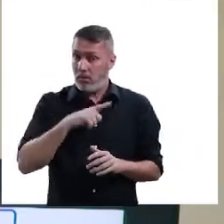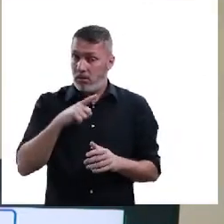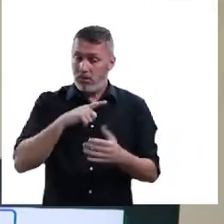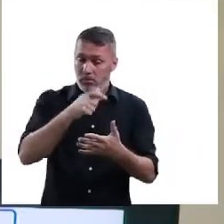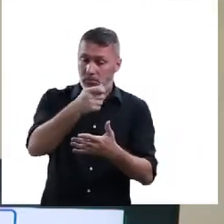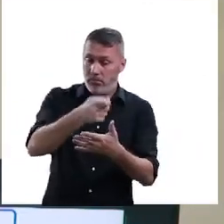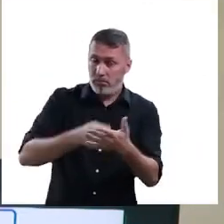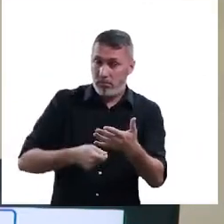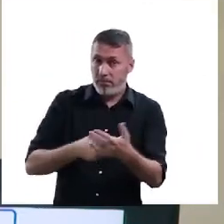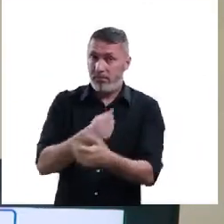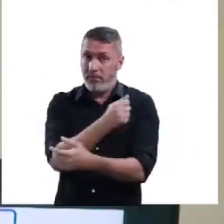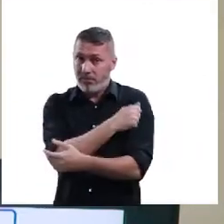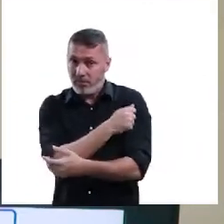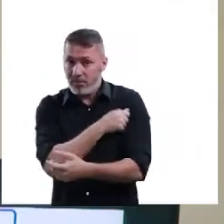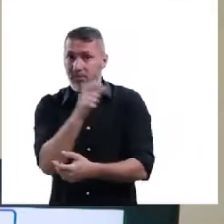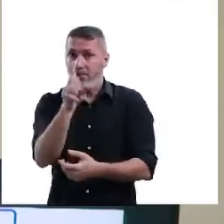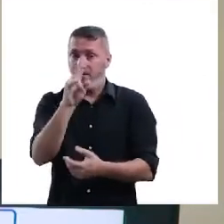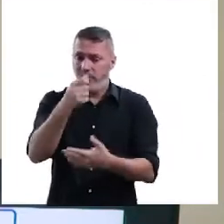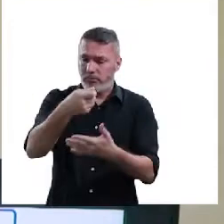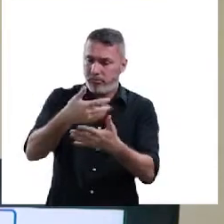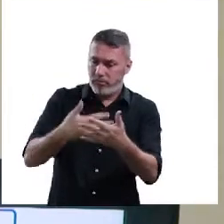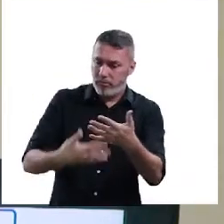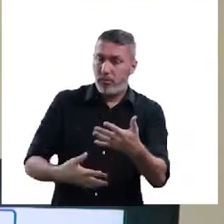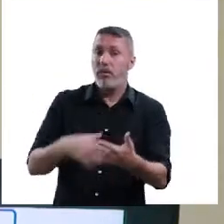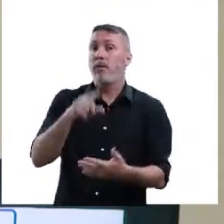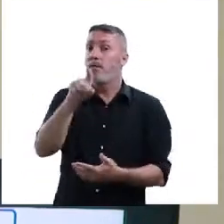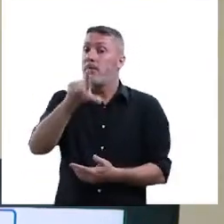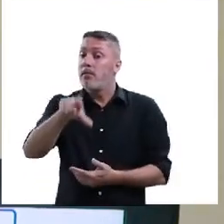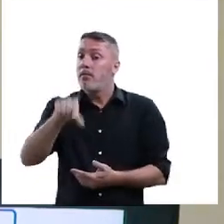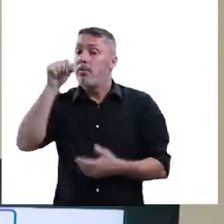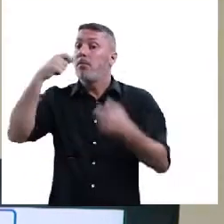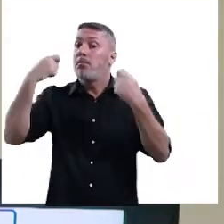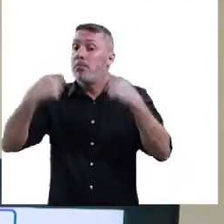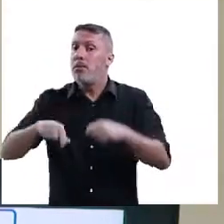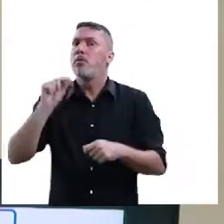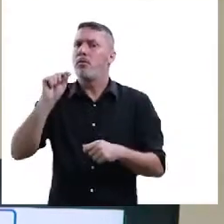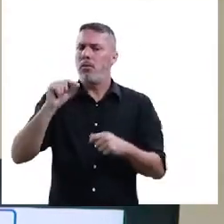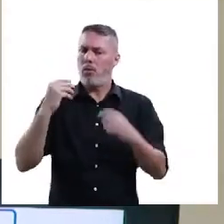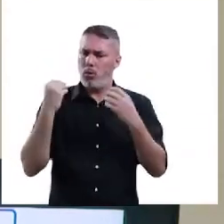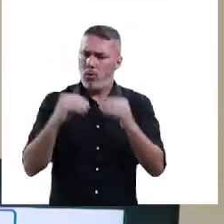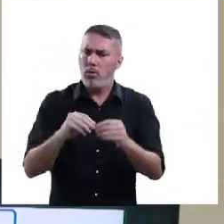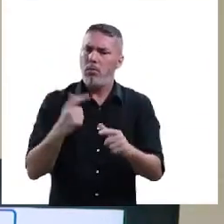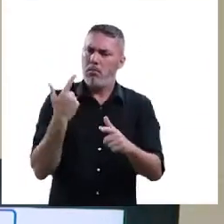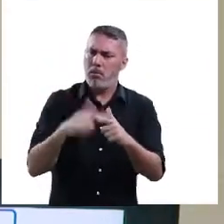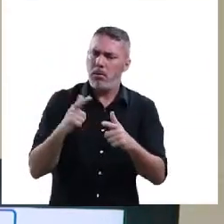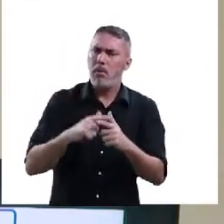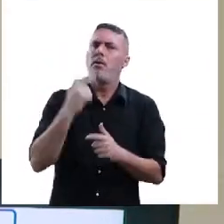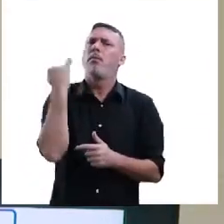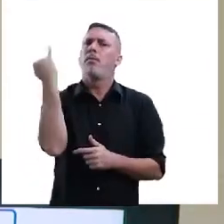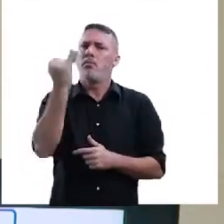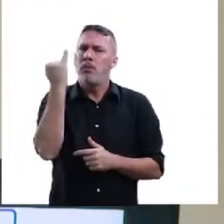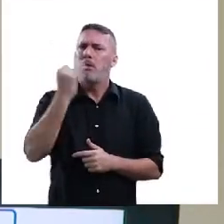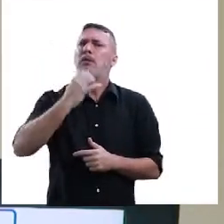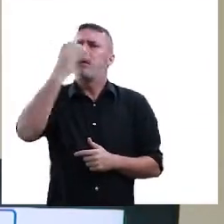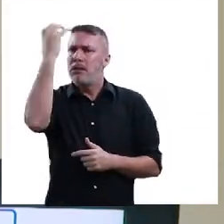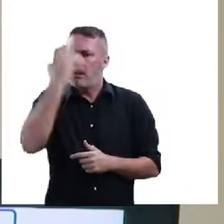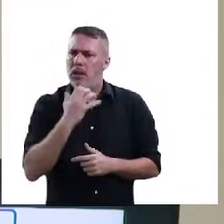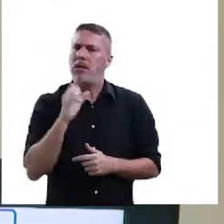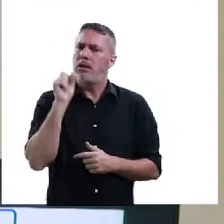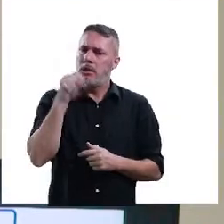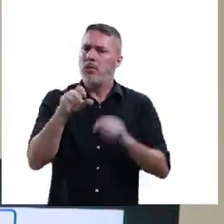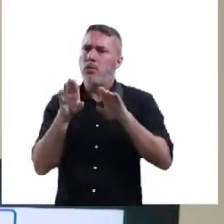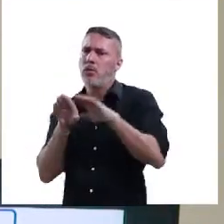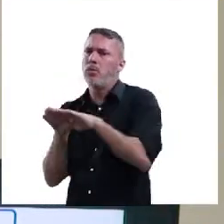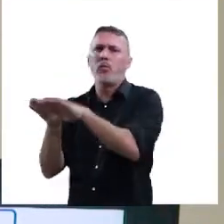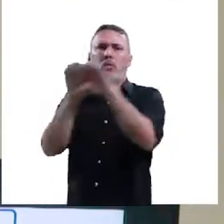resolver isso. Não. Você, enquanto aluno, você, enquanto ali, vai escrever a sua redação, você precisa colocar que é um problema pertinente